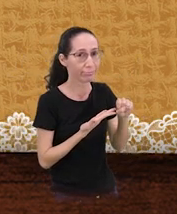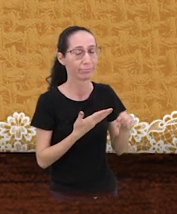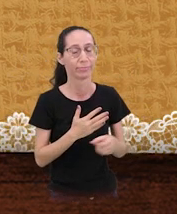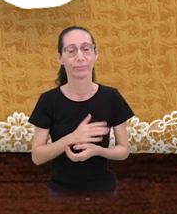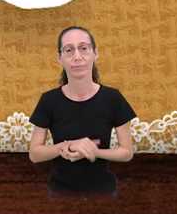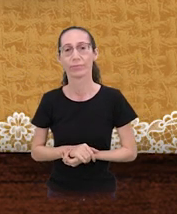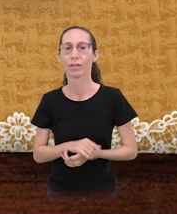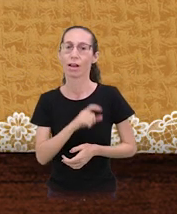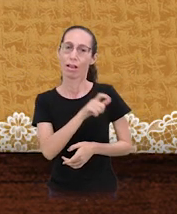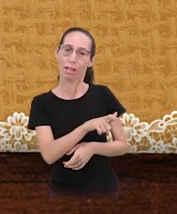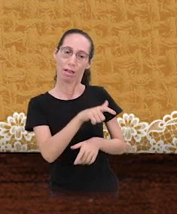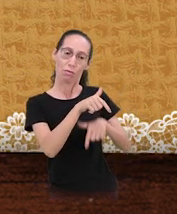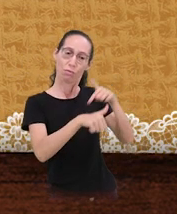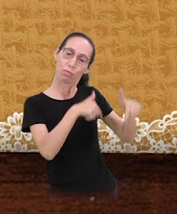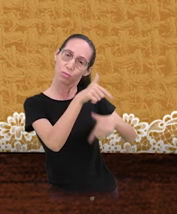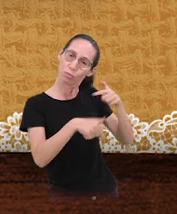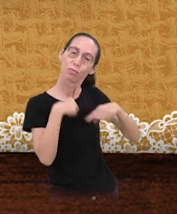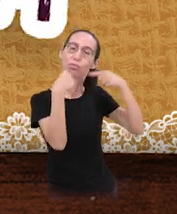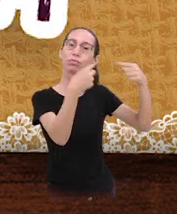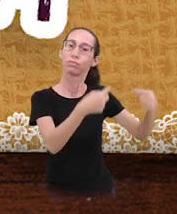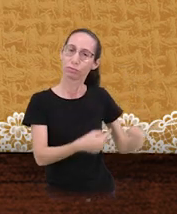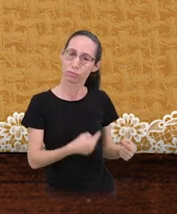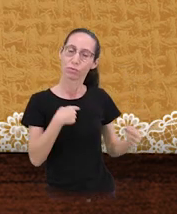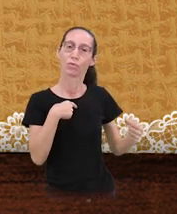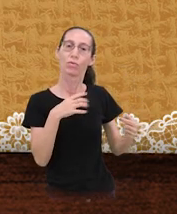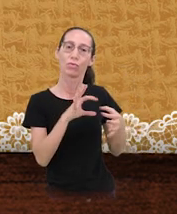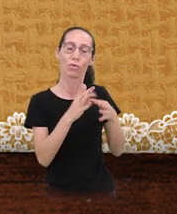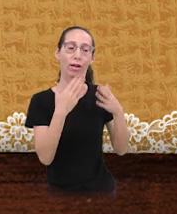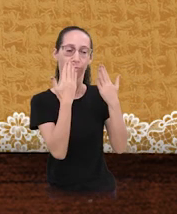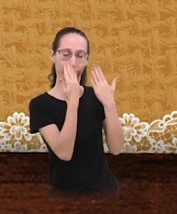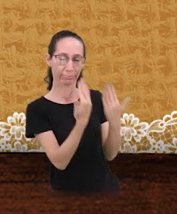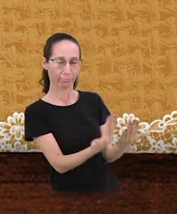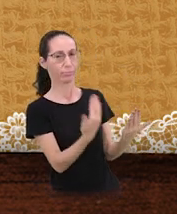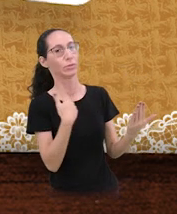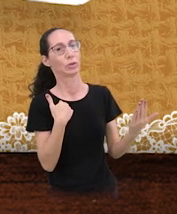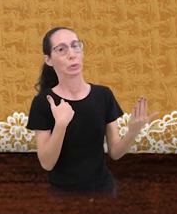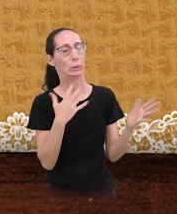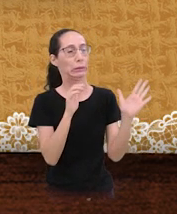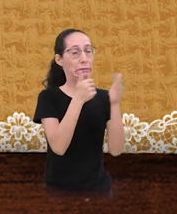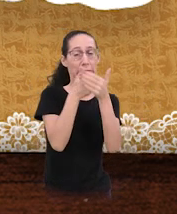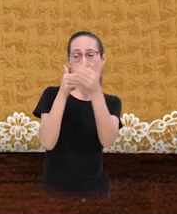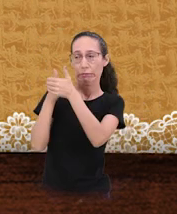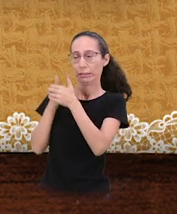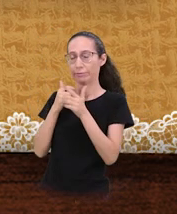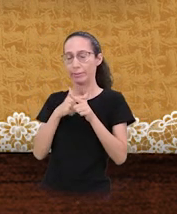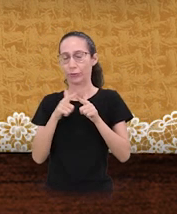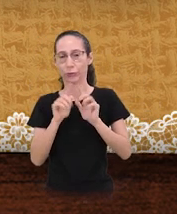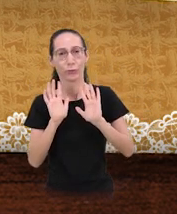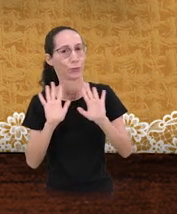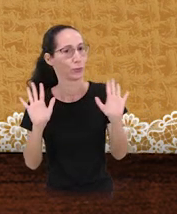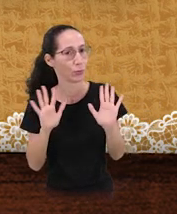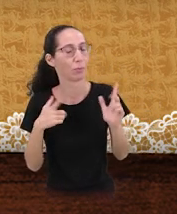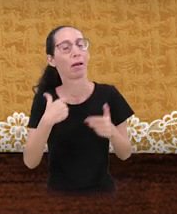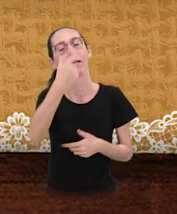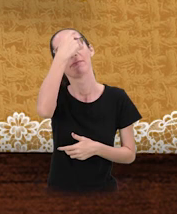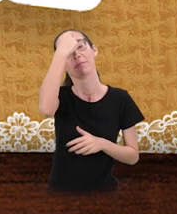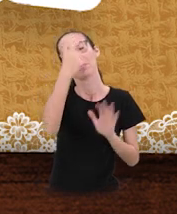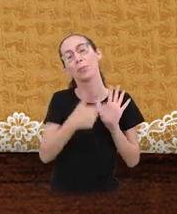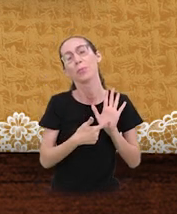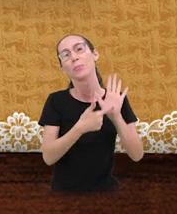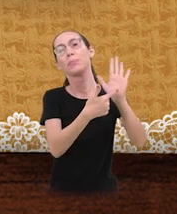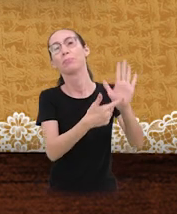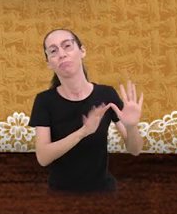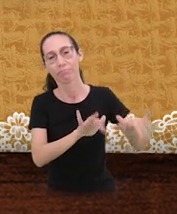Ela supera os desafios que aparecem em sua frente Não se esconde dos problemas, mostrando que é